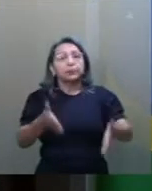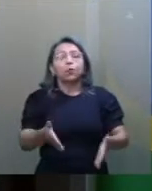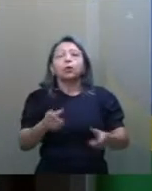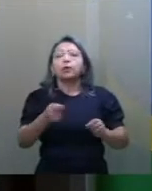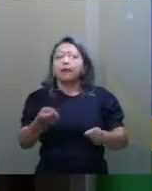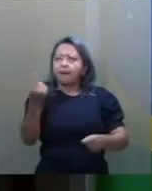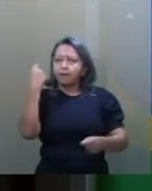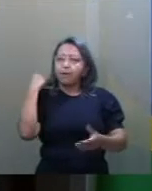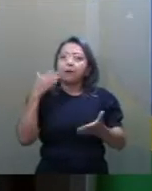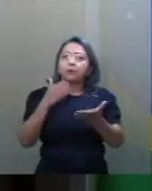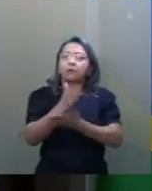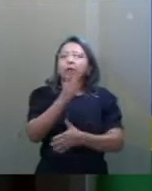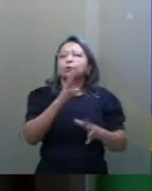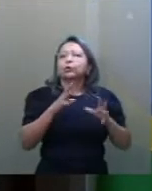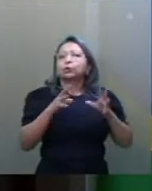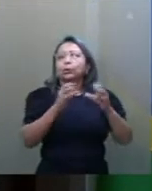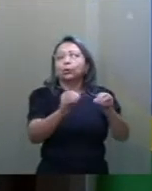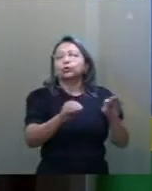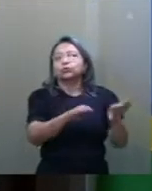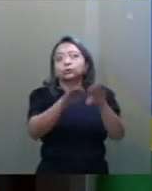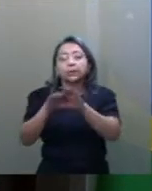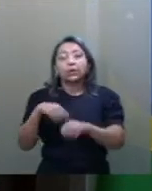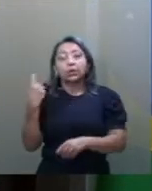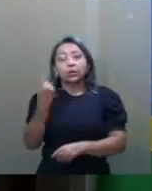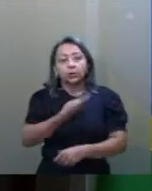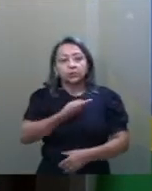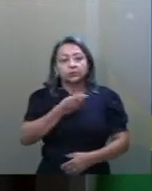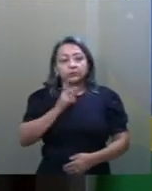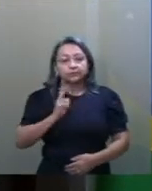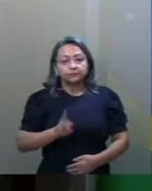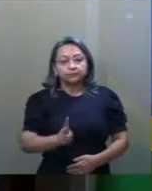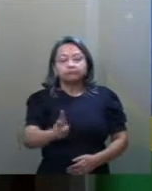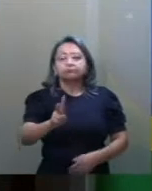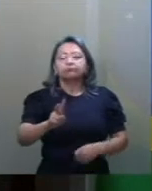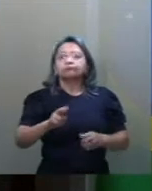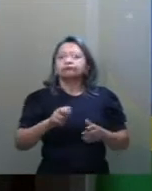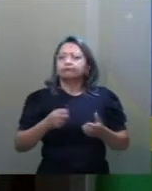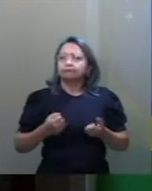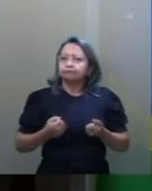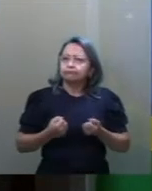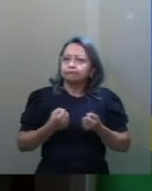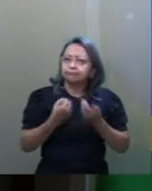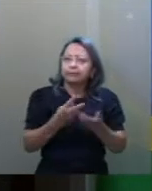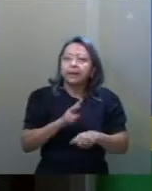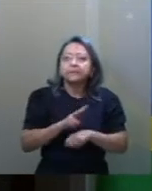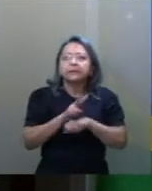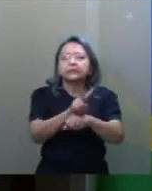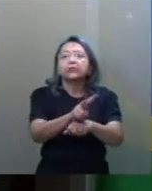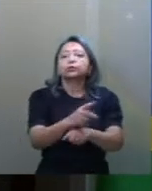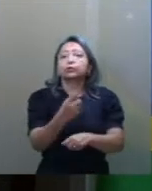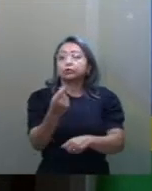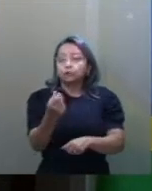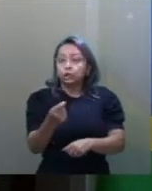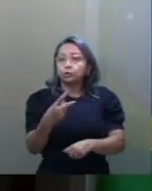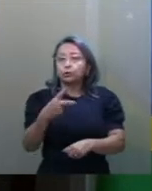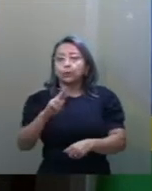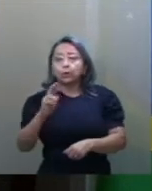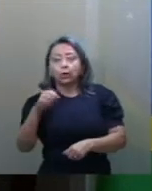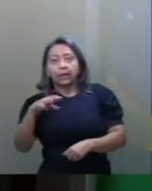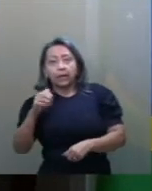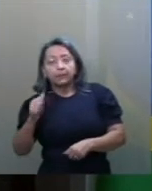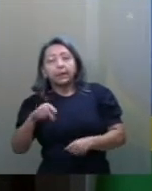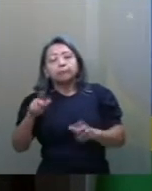foi aprovado por unanimidade, para que a gente continue prestando dinheiro no PRONAMP para o micro e pequeno